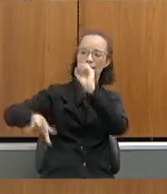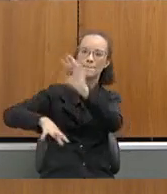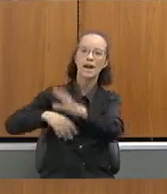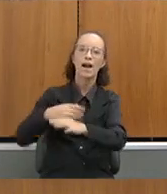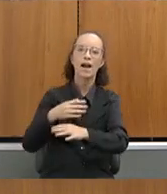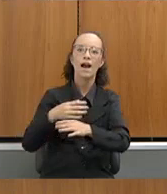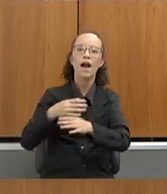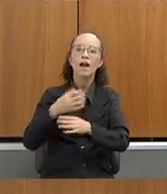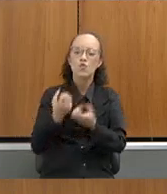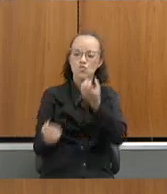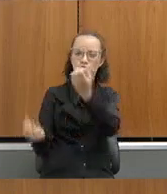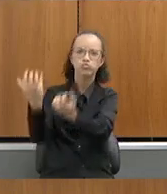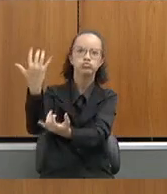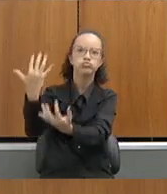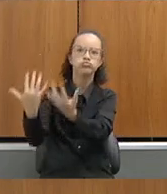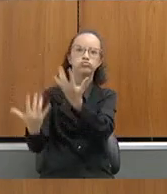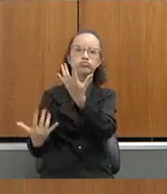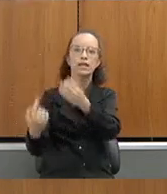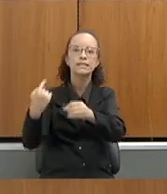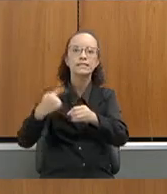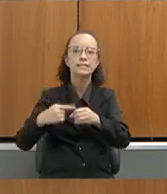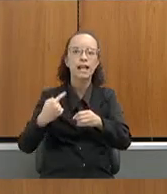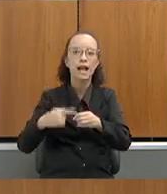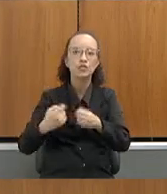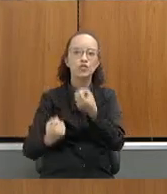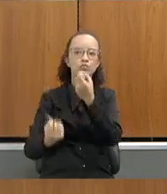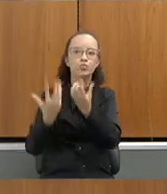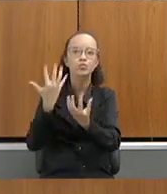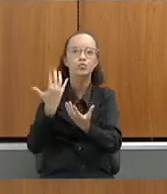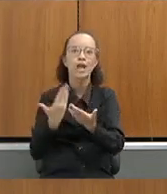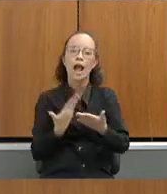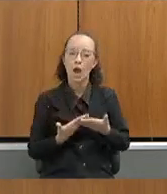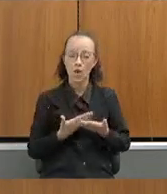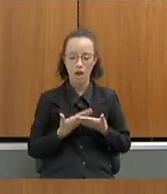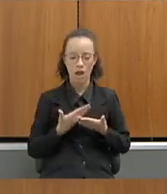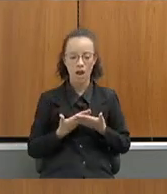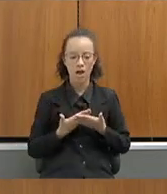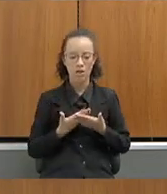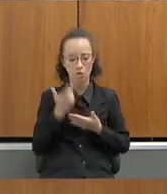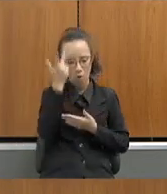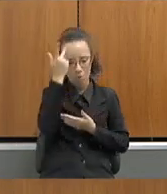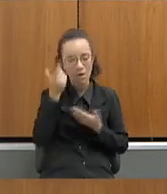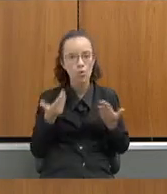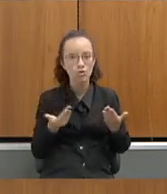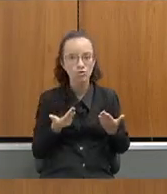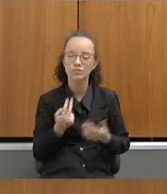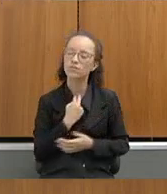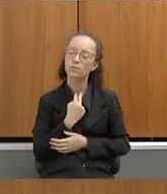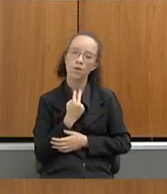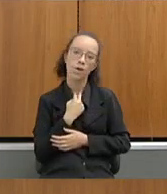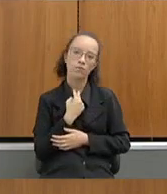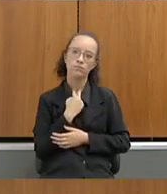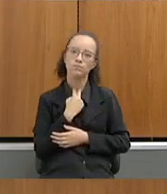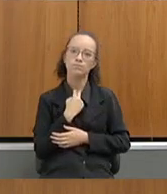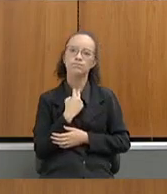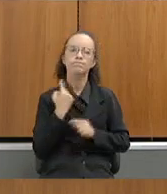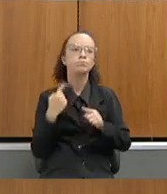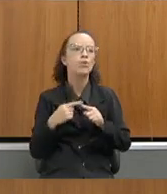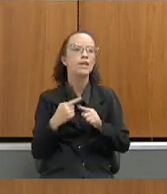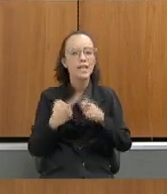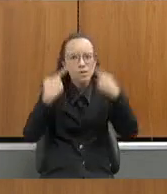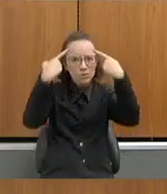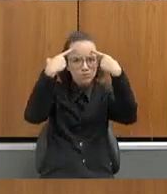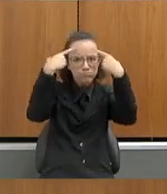fogo, tacaram fogo na cidade. A aula hoje foi normal na escola? Não pode. Porque esse nível de